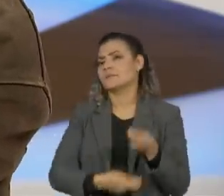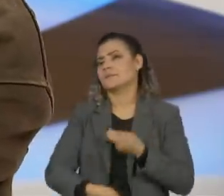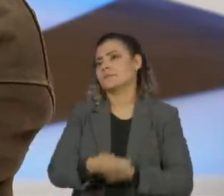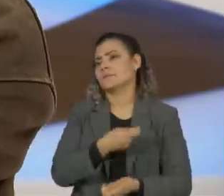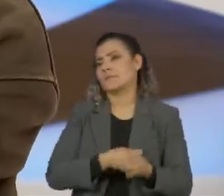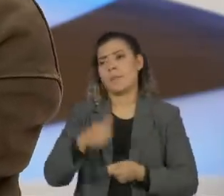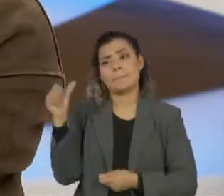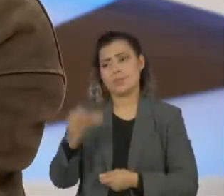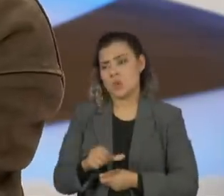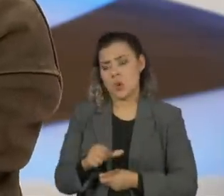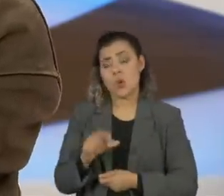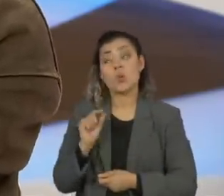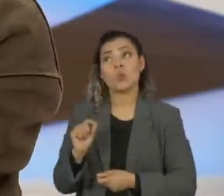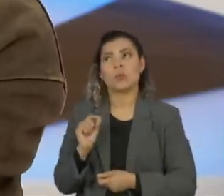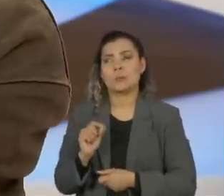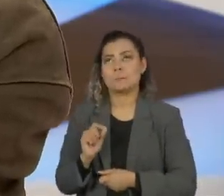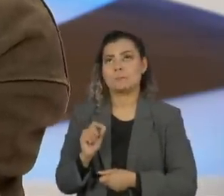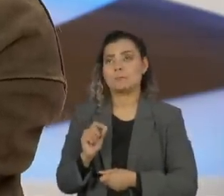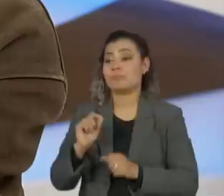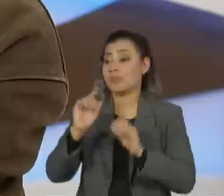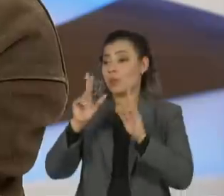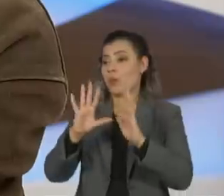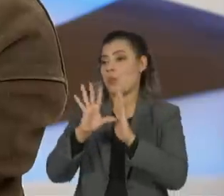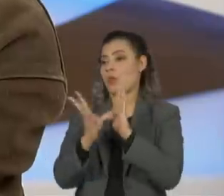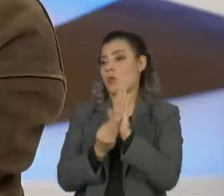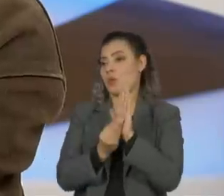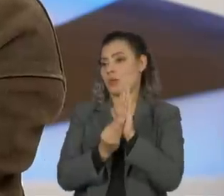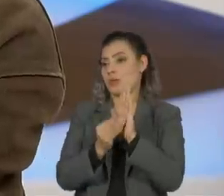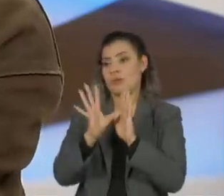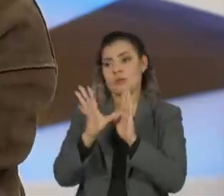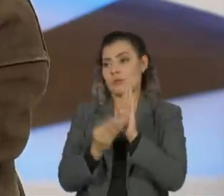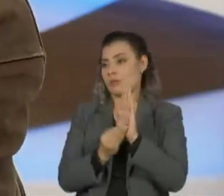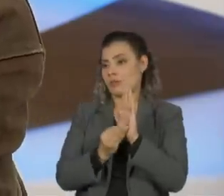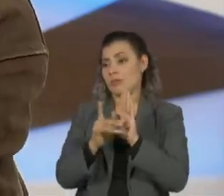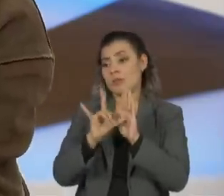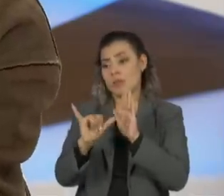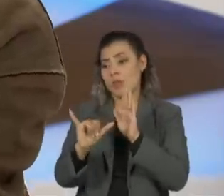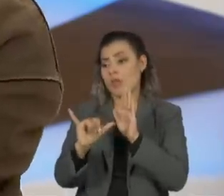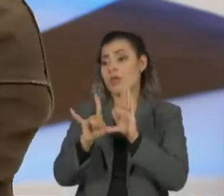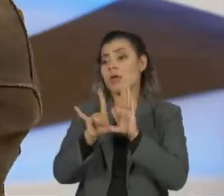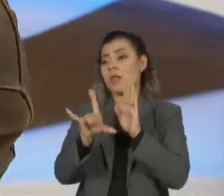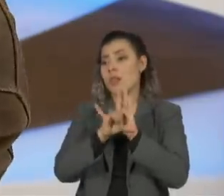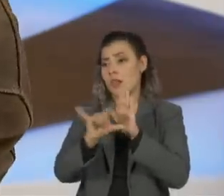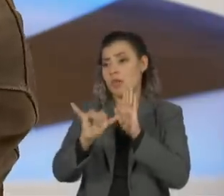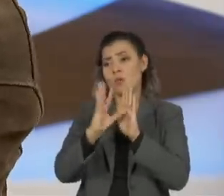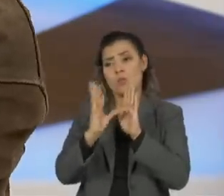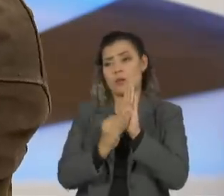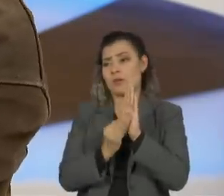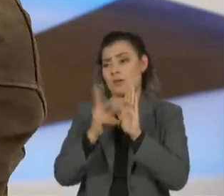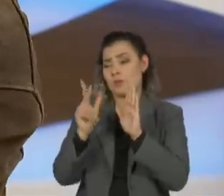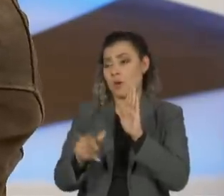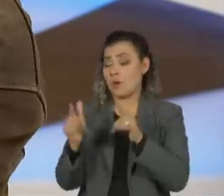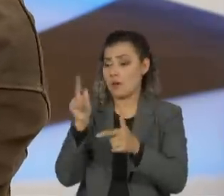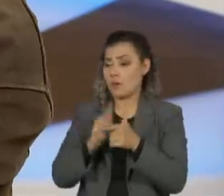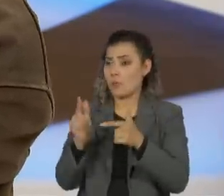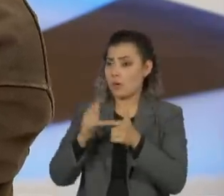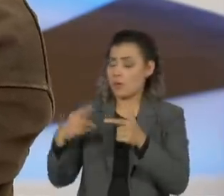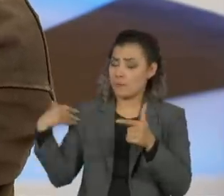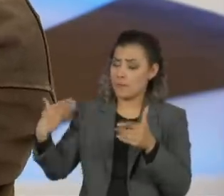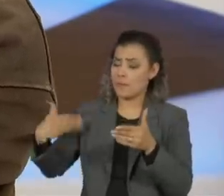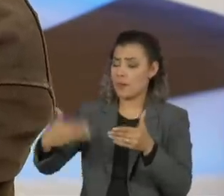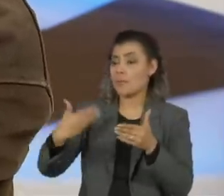o que é pior, você, a coisa da Lei Rouanet, eu sempre, a Lei Rouanet nunca teve muitos problemas até o